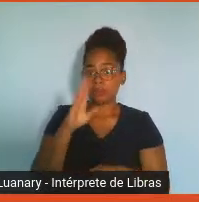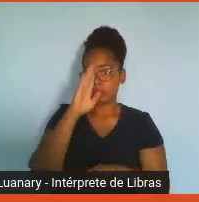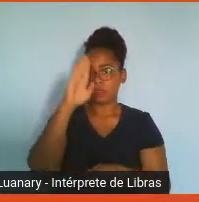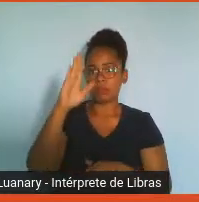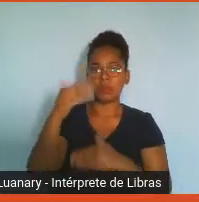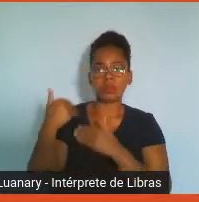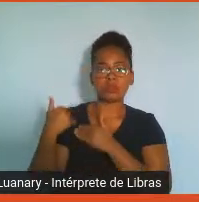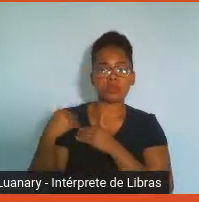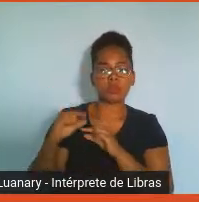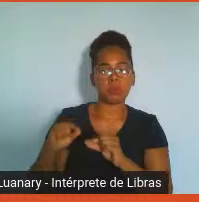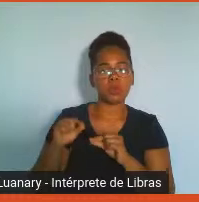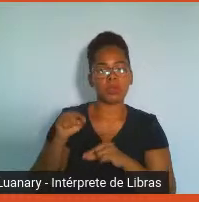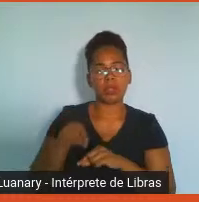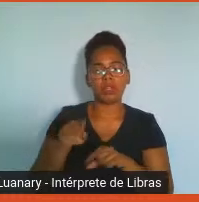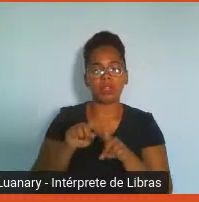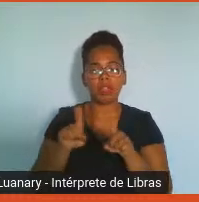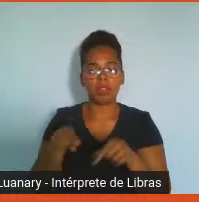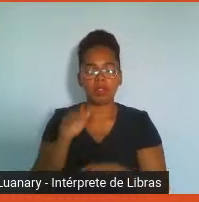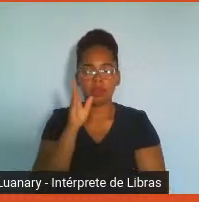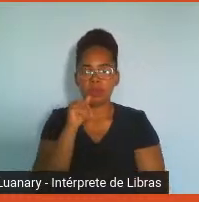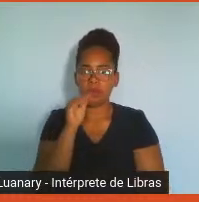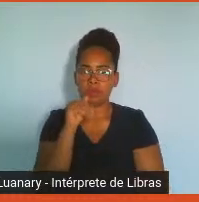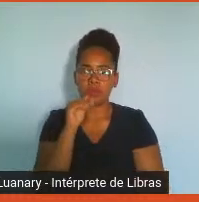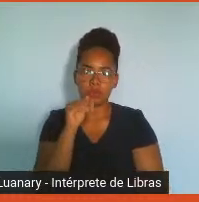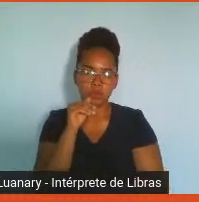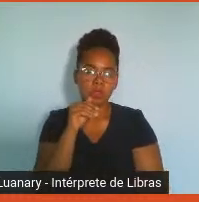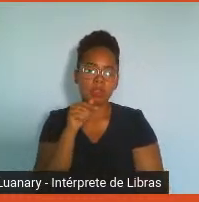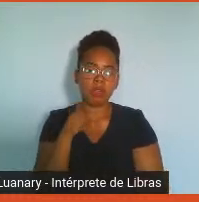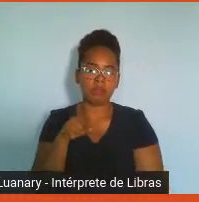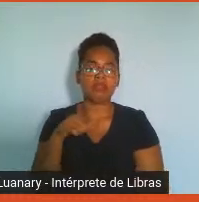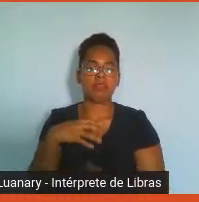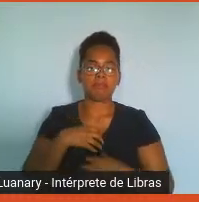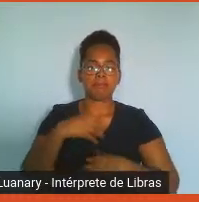responsabilidade só da empresa essa mudança.